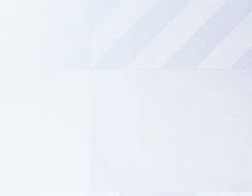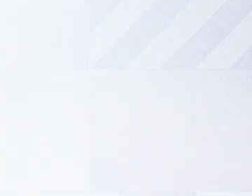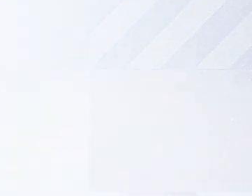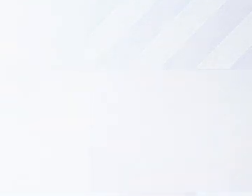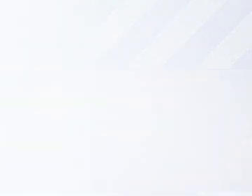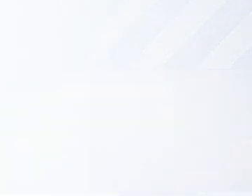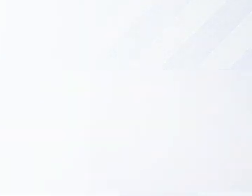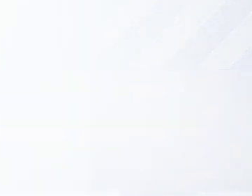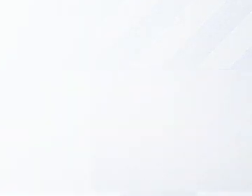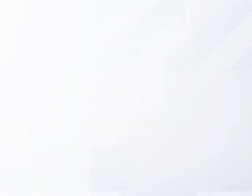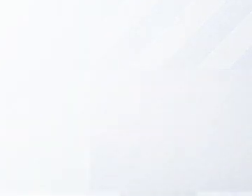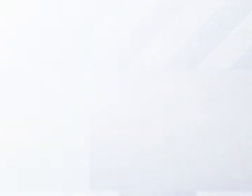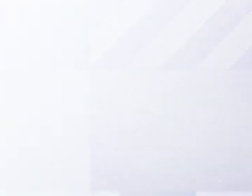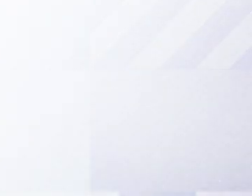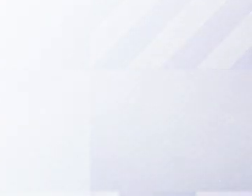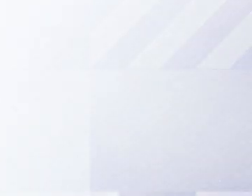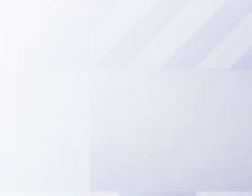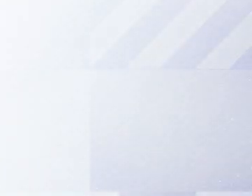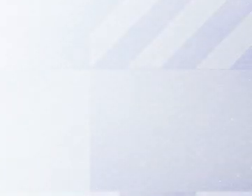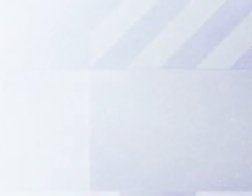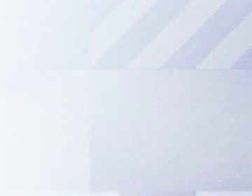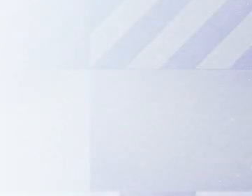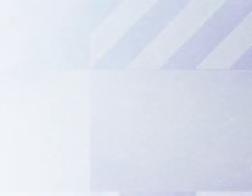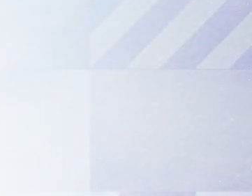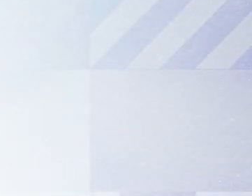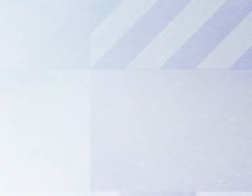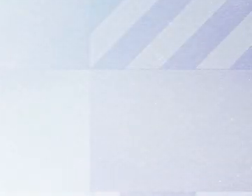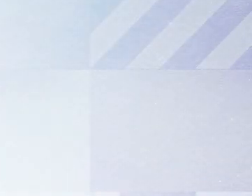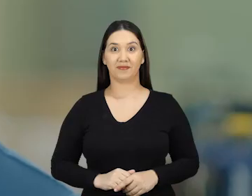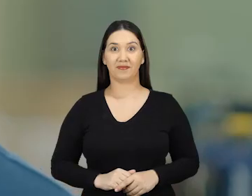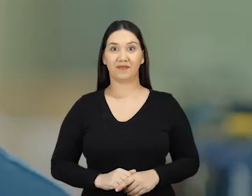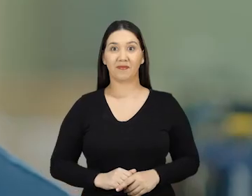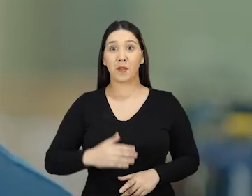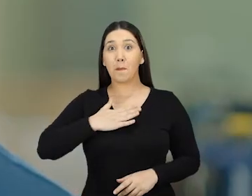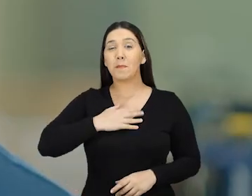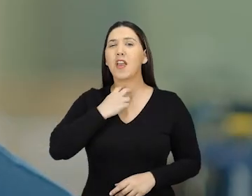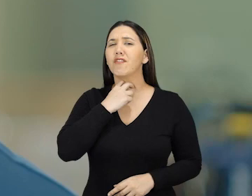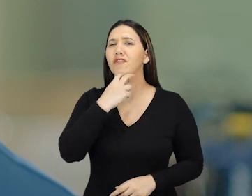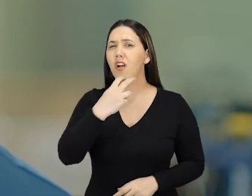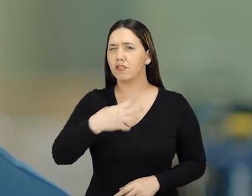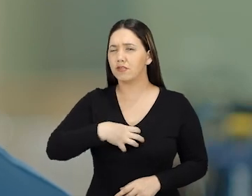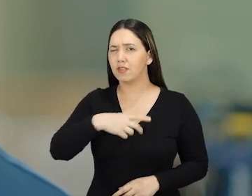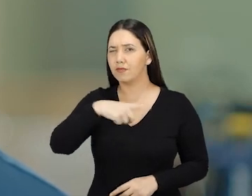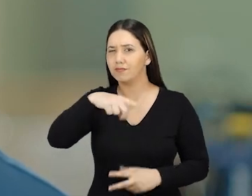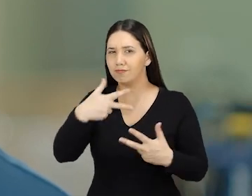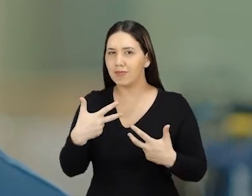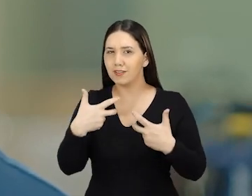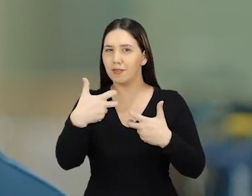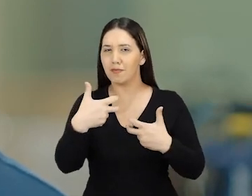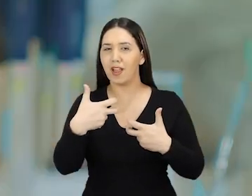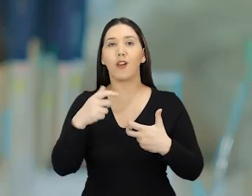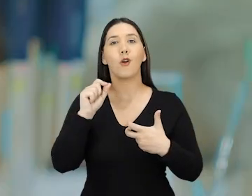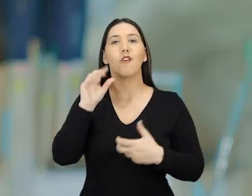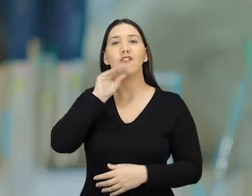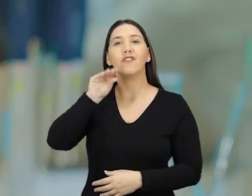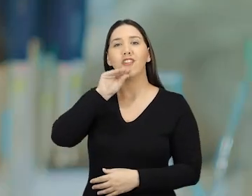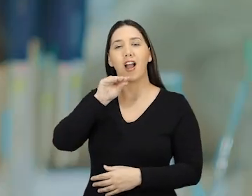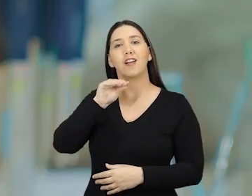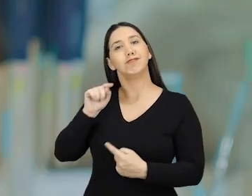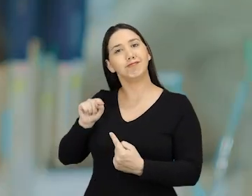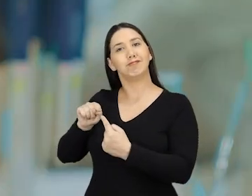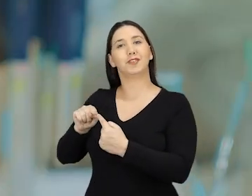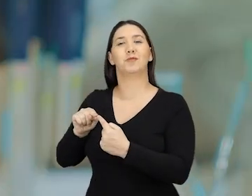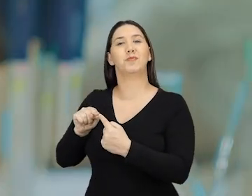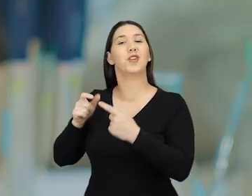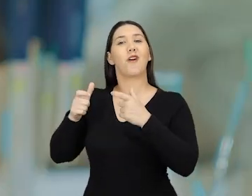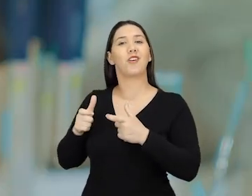Começa agora, Rodrigo 45. Meu sotaque não engana, eu sou do interior do nosso estado. E hoje eu quero